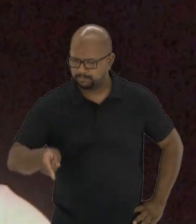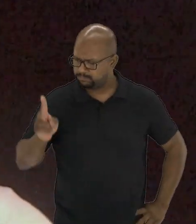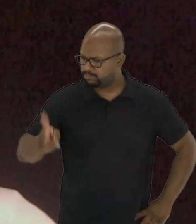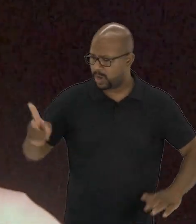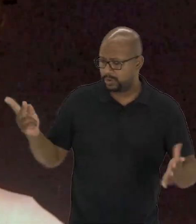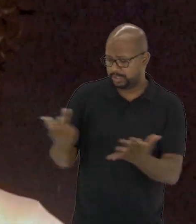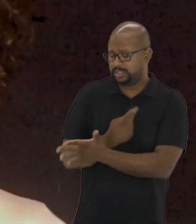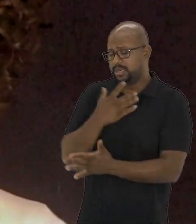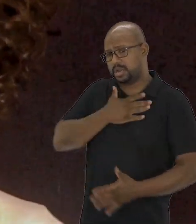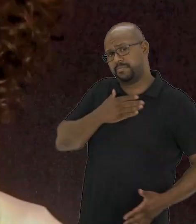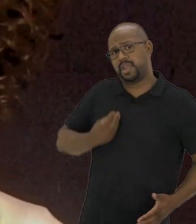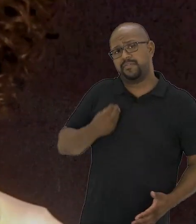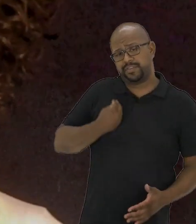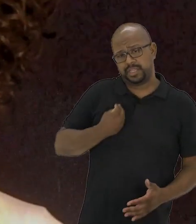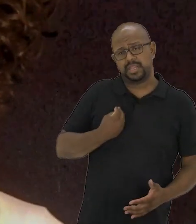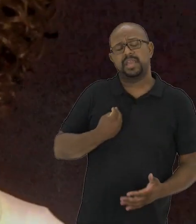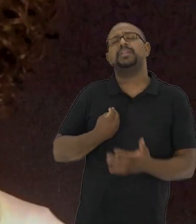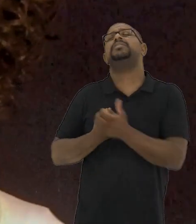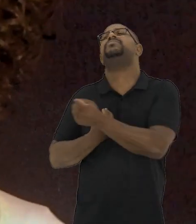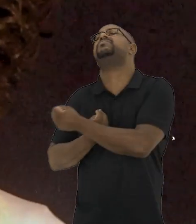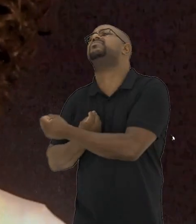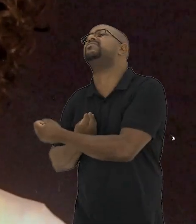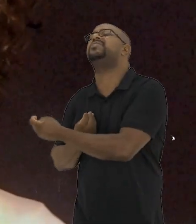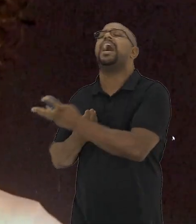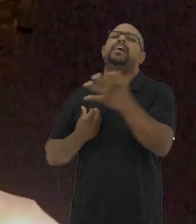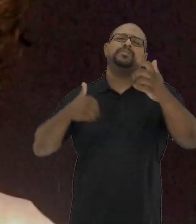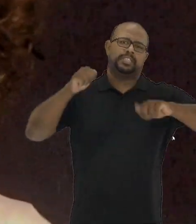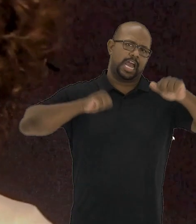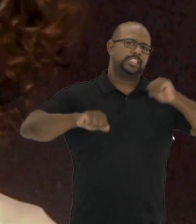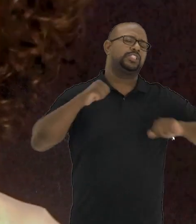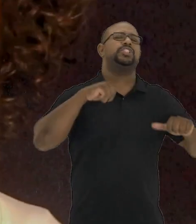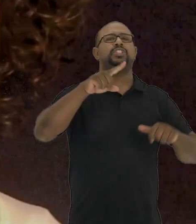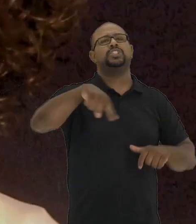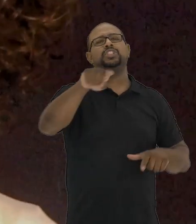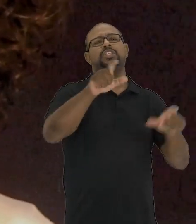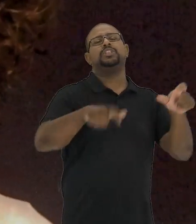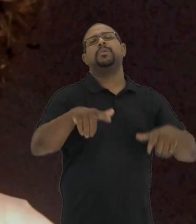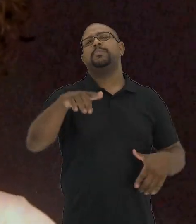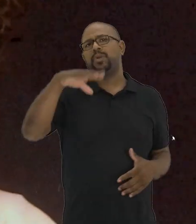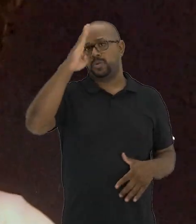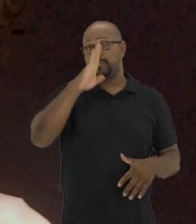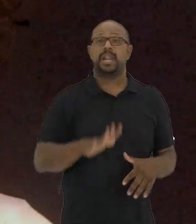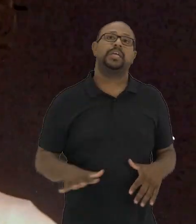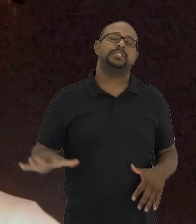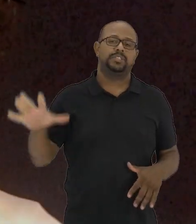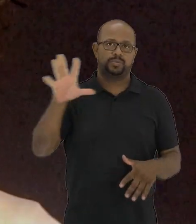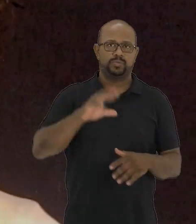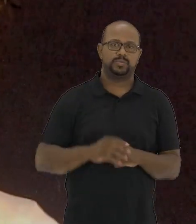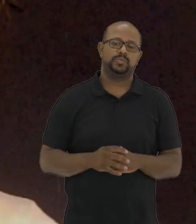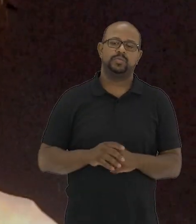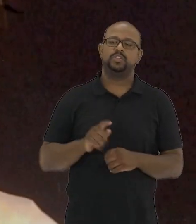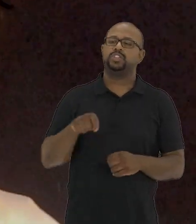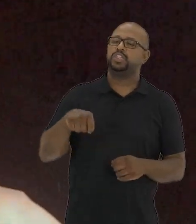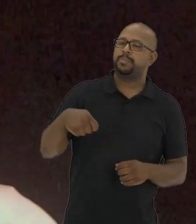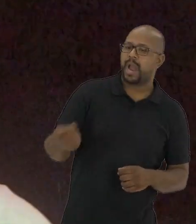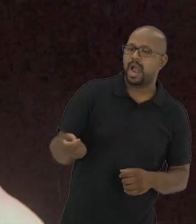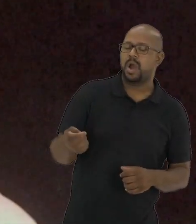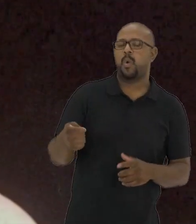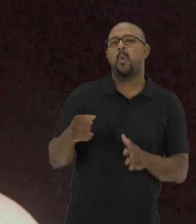socialmente elas continuam acontecendo em minha vida e na vida de milhares de artistas, de artistas pelo Brasil.